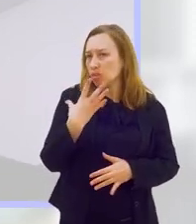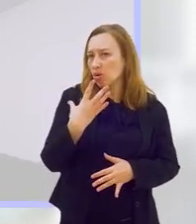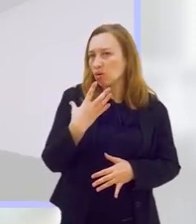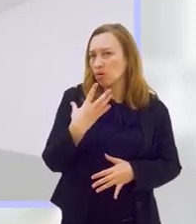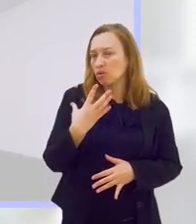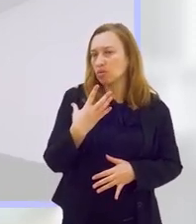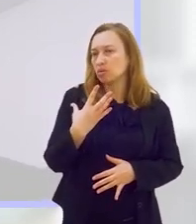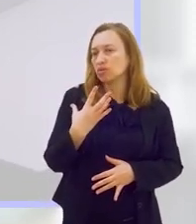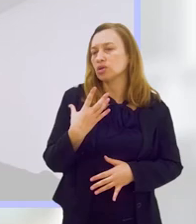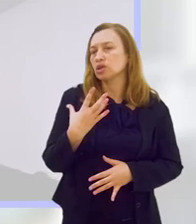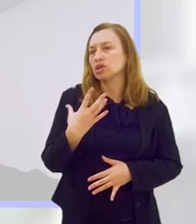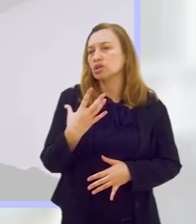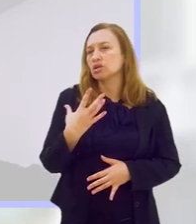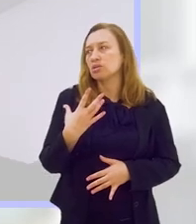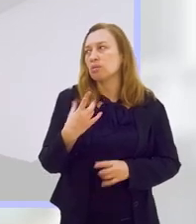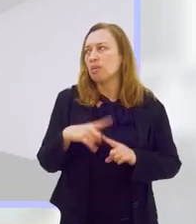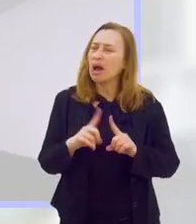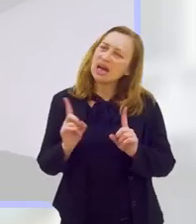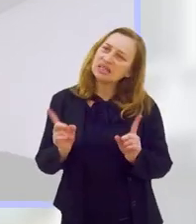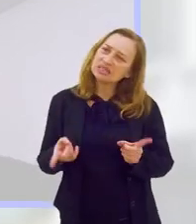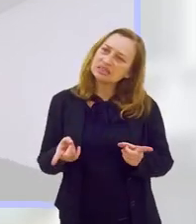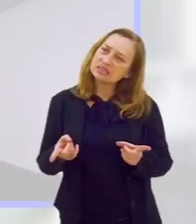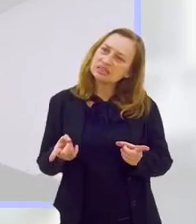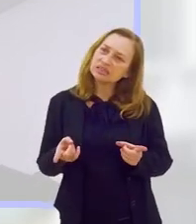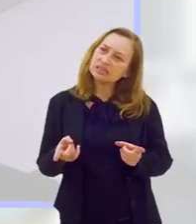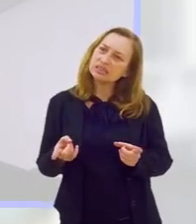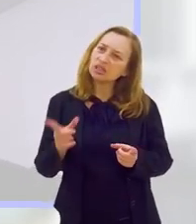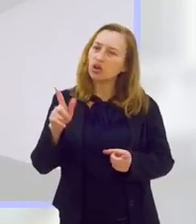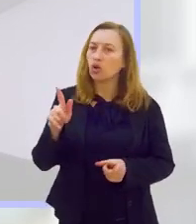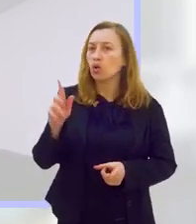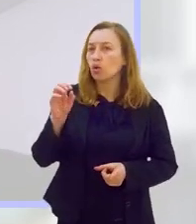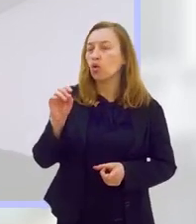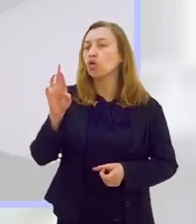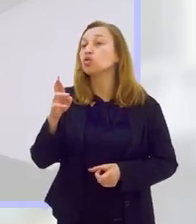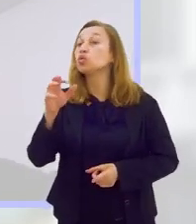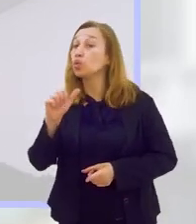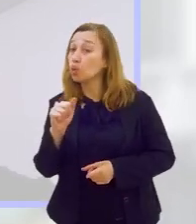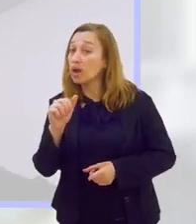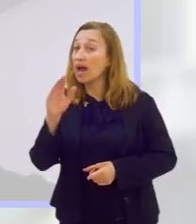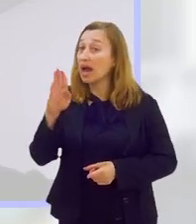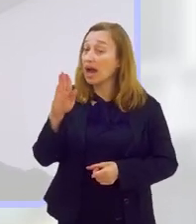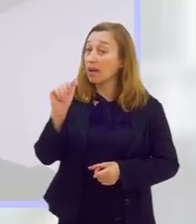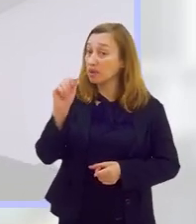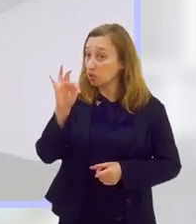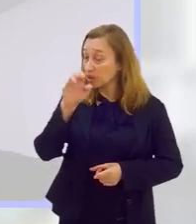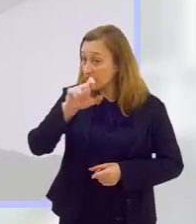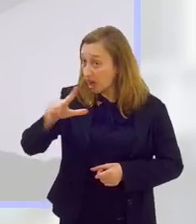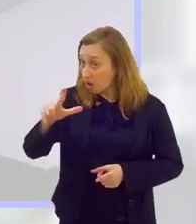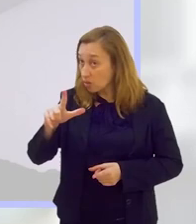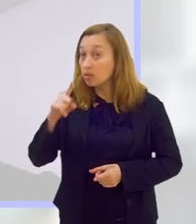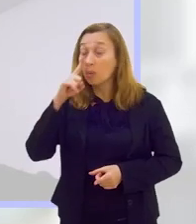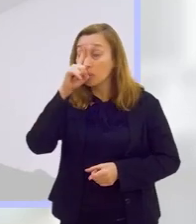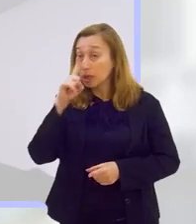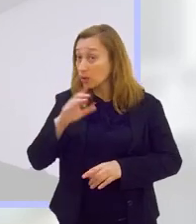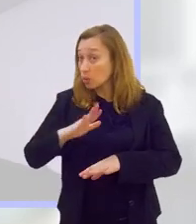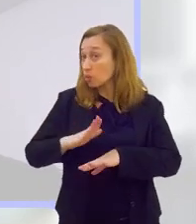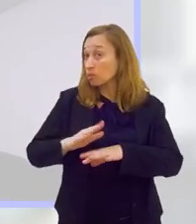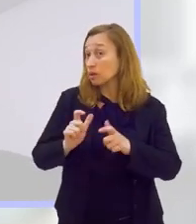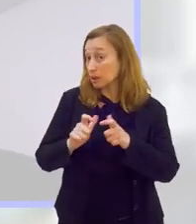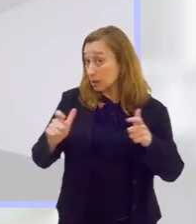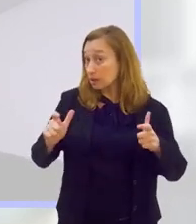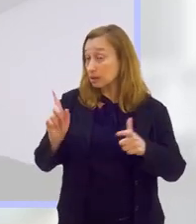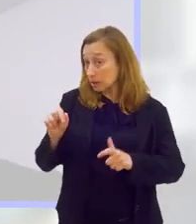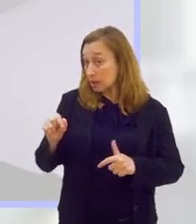muita gordura abdominal, que é um fator de risco enorme pra doenças cardiovasculares, sabe, entre